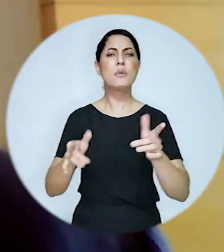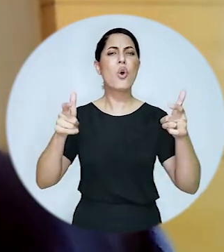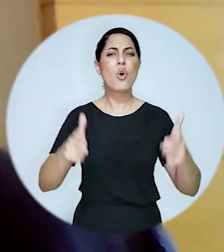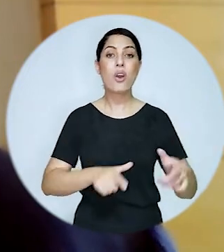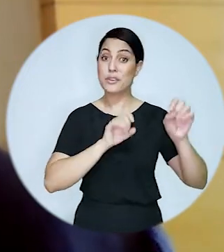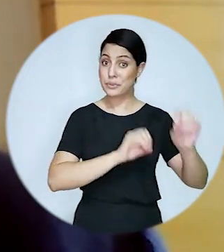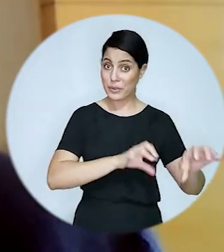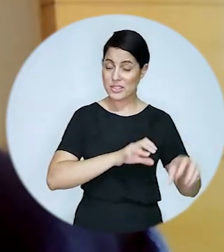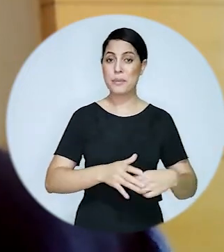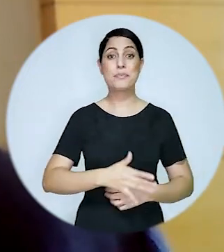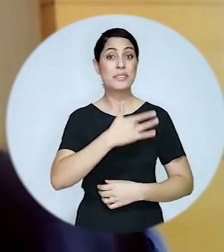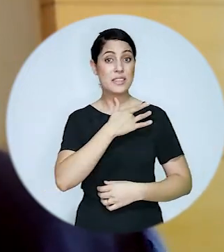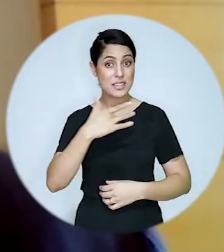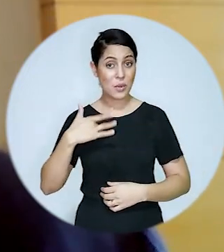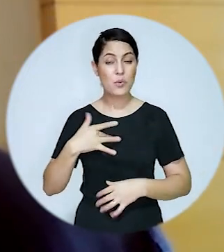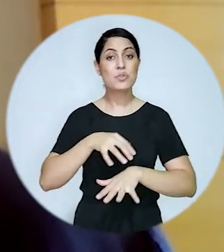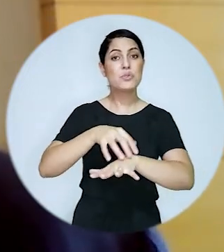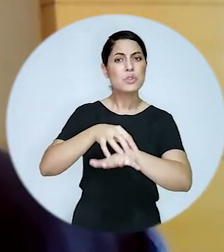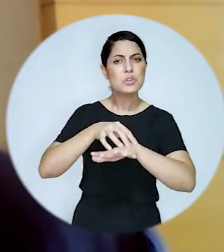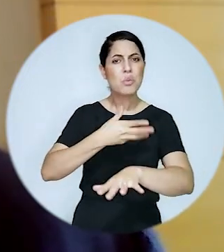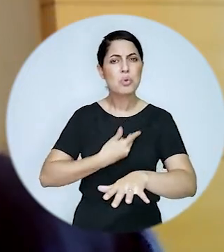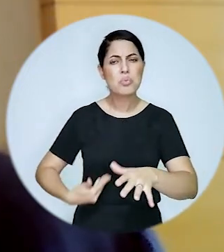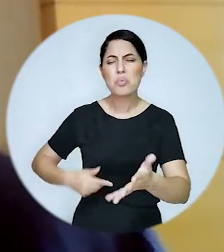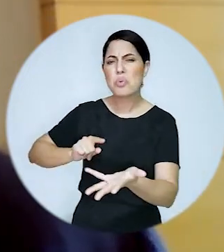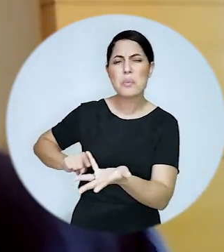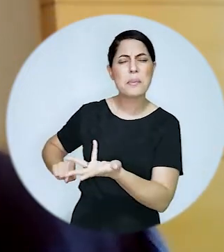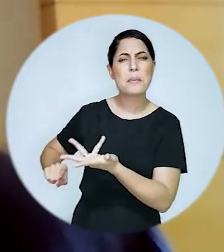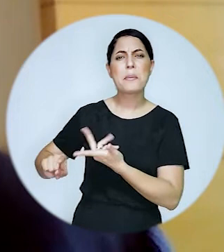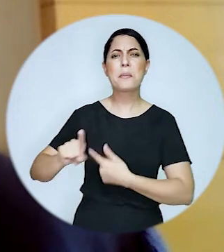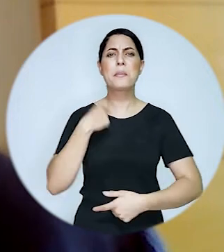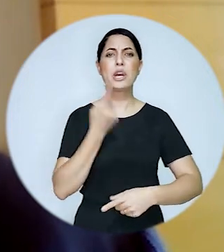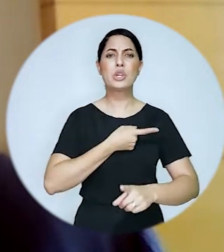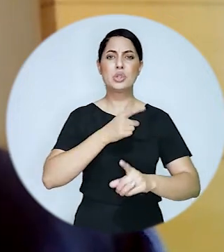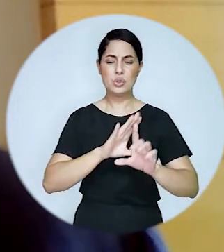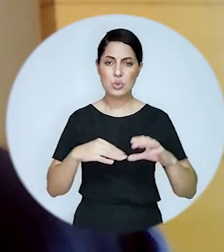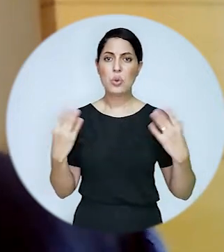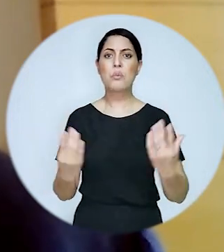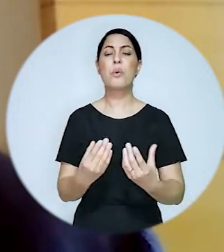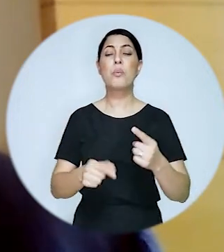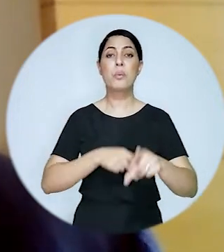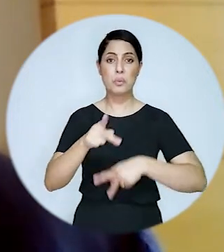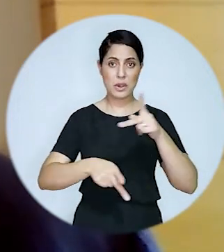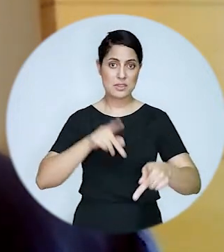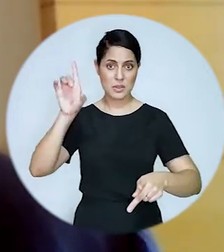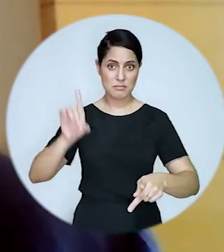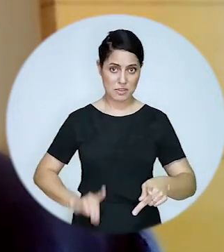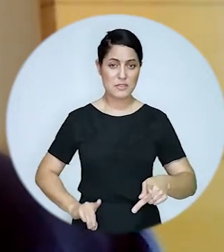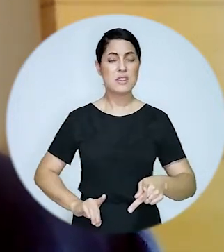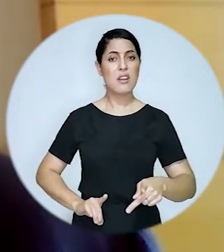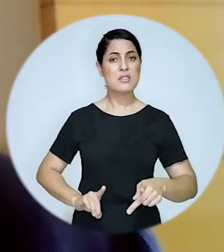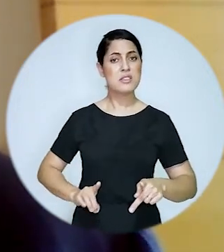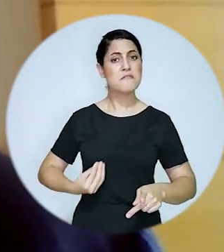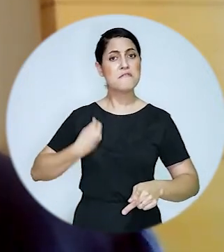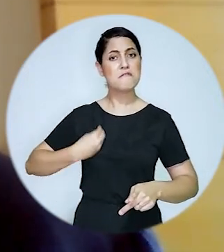acessibilidade na educação na saúde nos transportes públicos enfim em nossa comunidade para que as pessoas